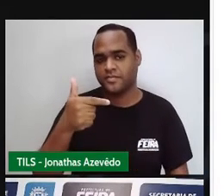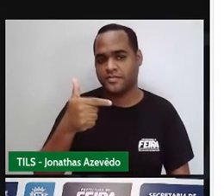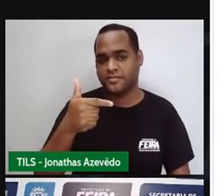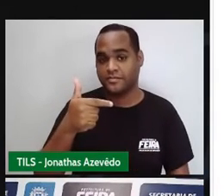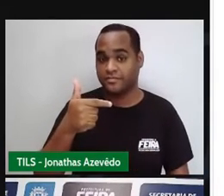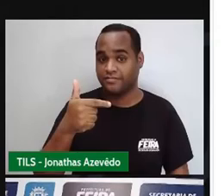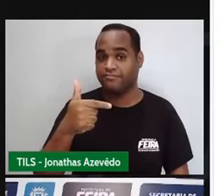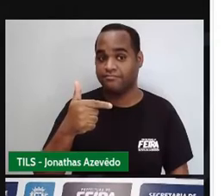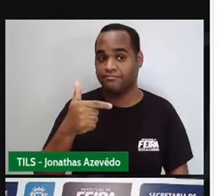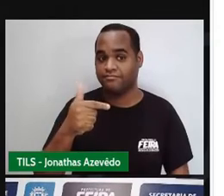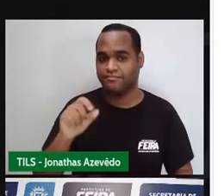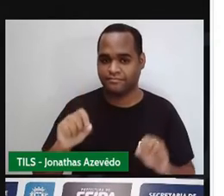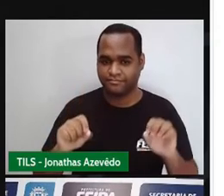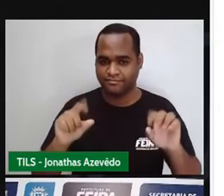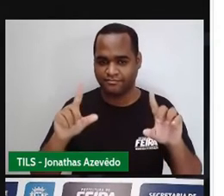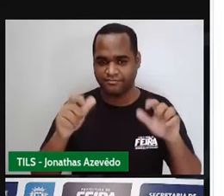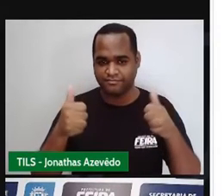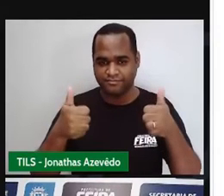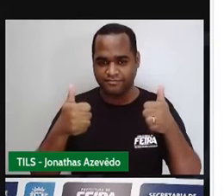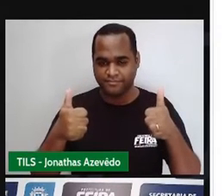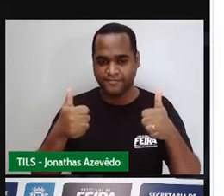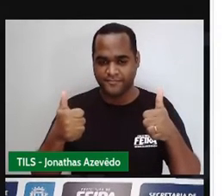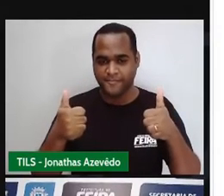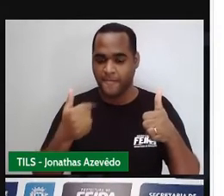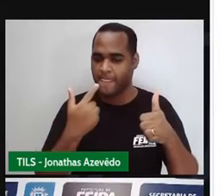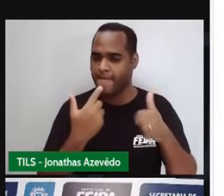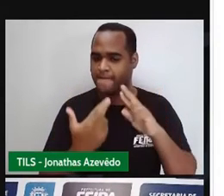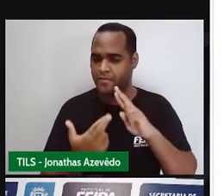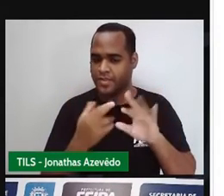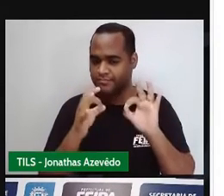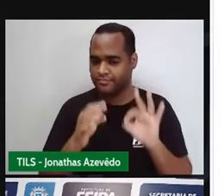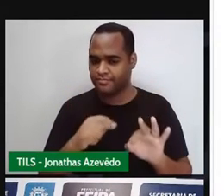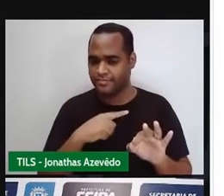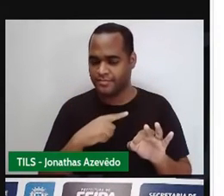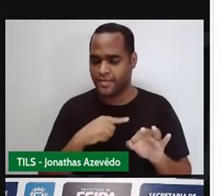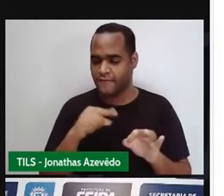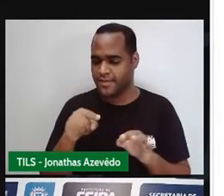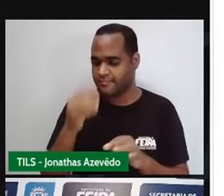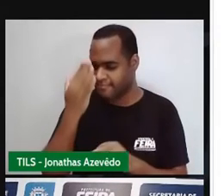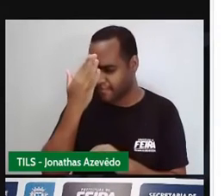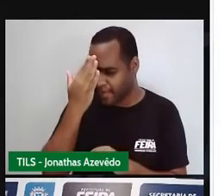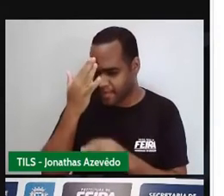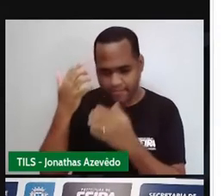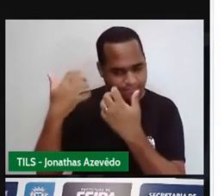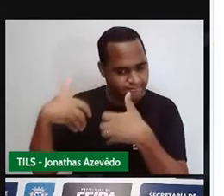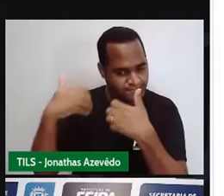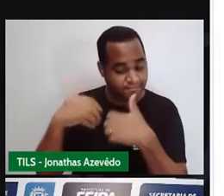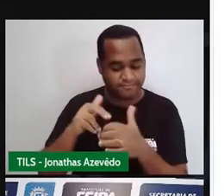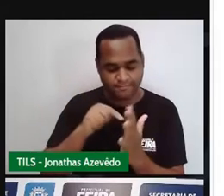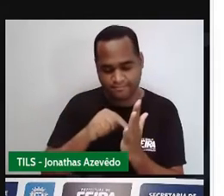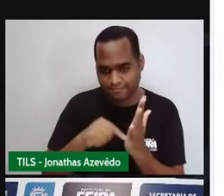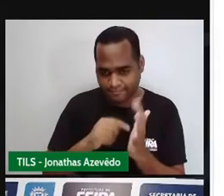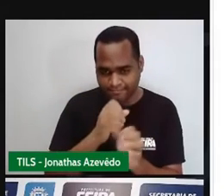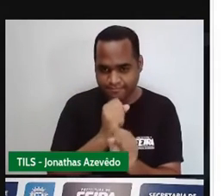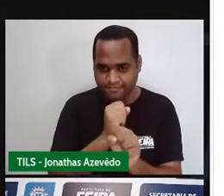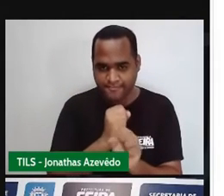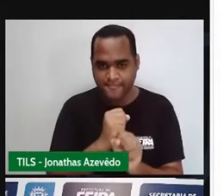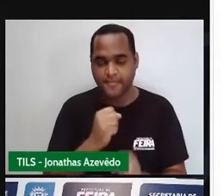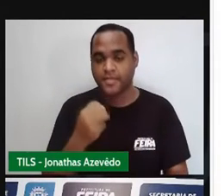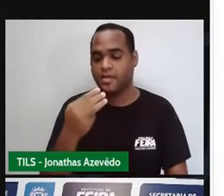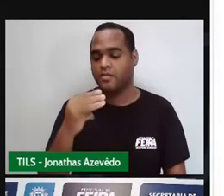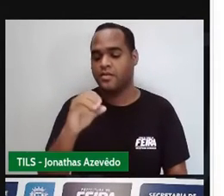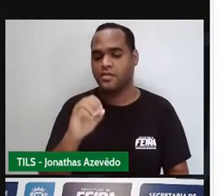tela prontinha pra você, pra gente escrever o resultado, você já está aí calculando, ó.